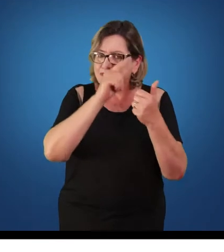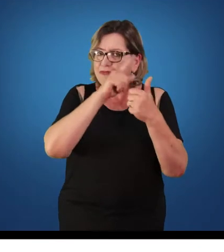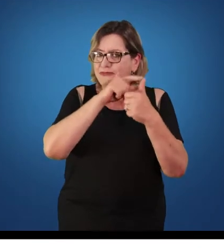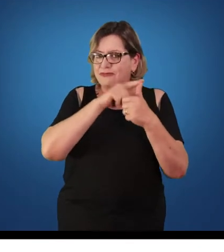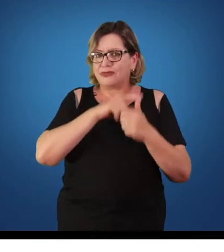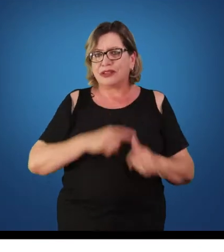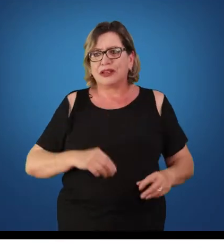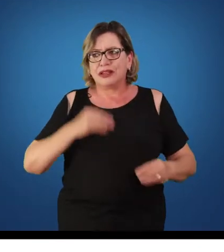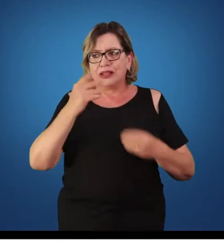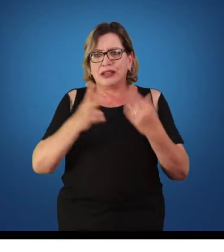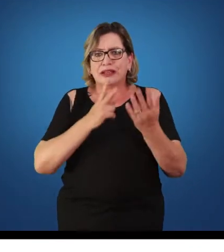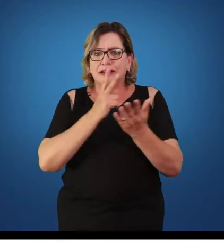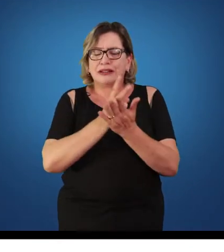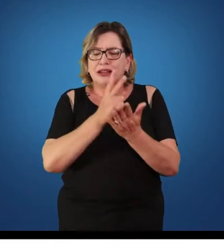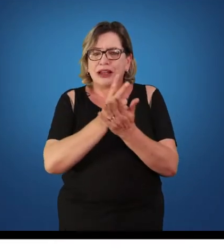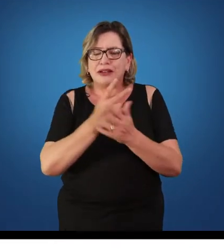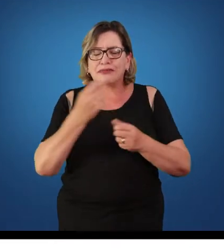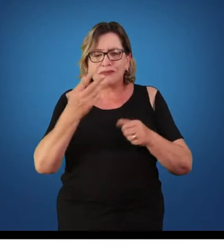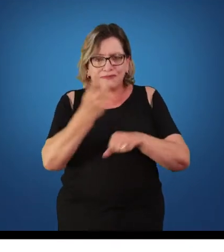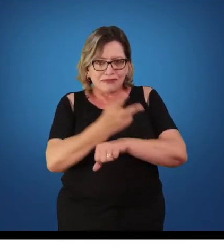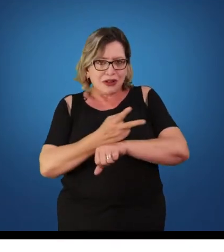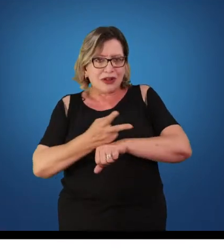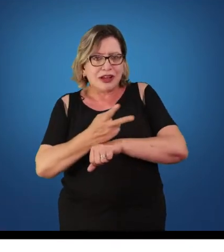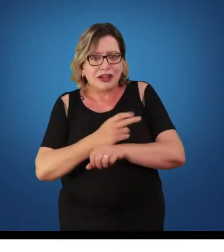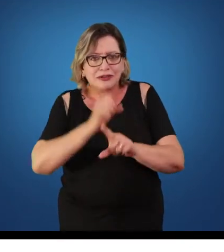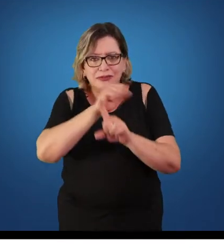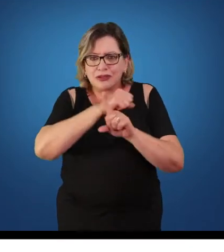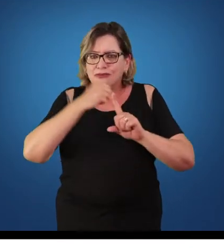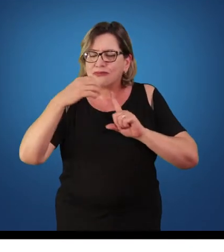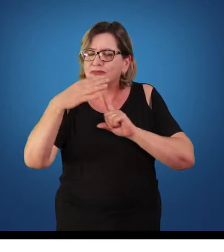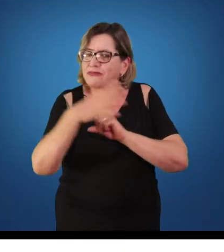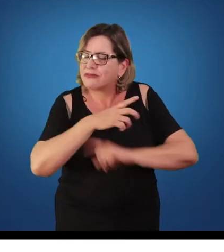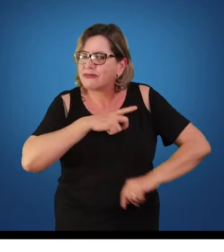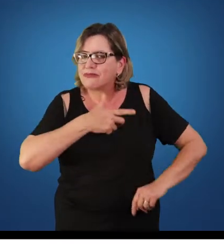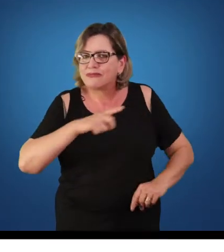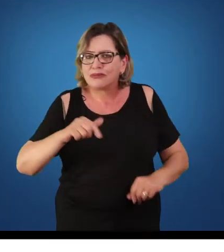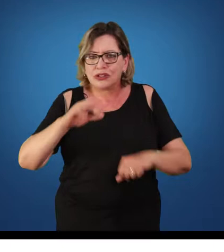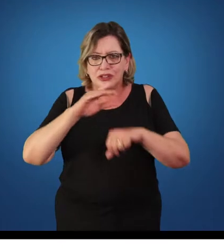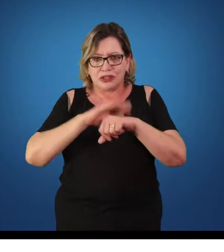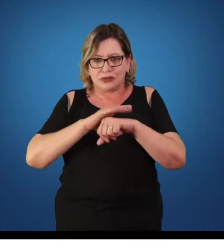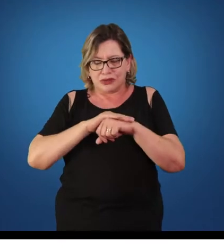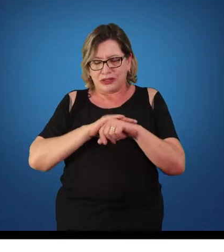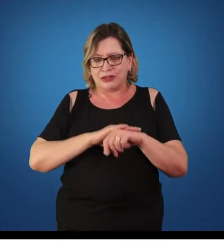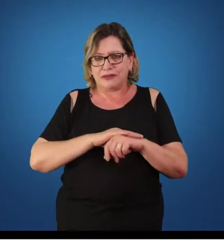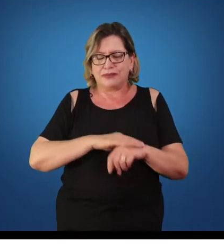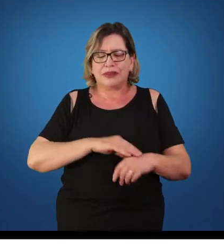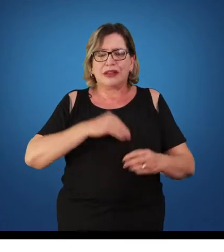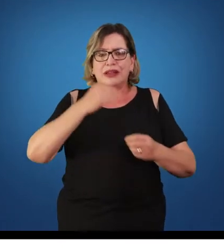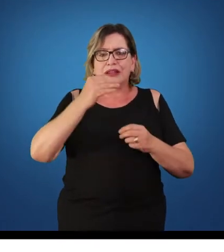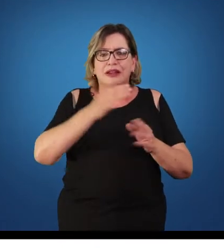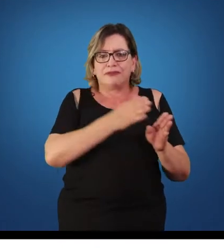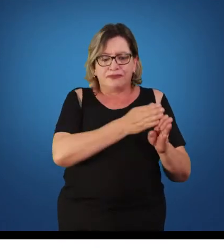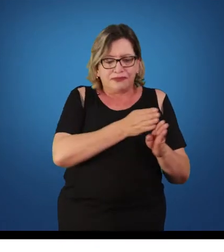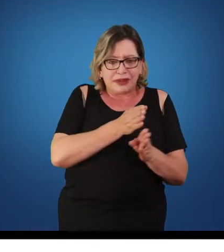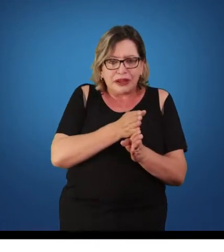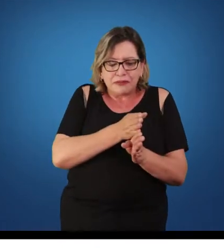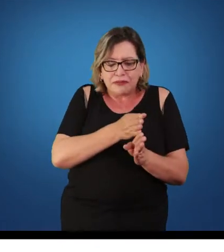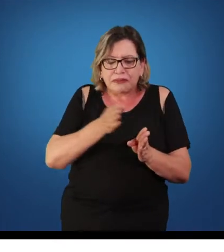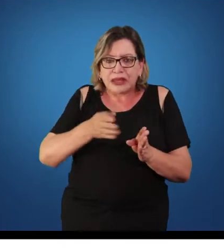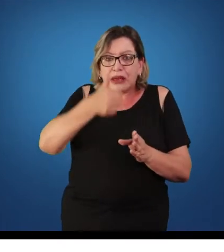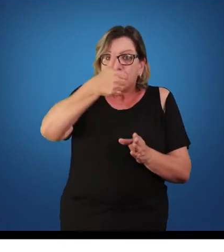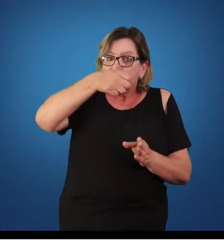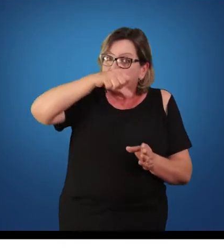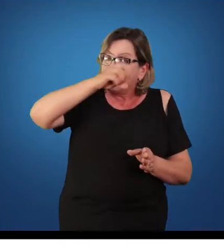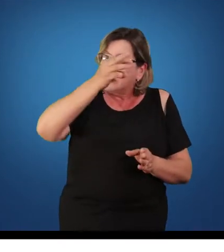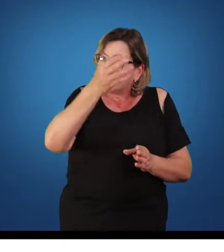Em busca de uma sociedade livre de doenças. Na década de 30, a educação física assume uma nova